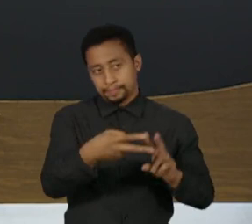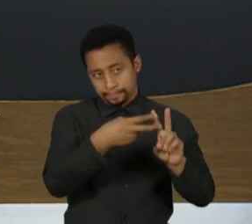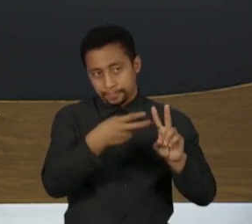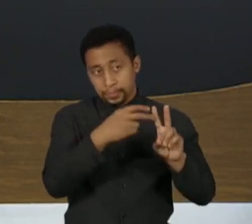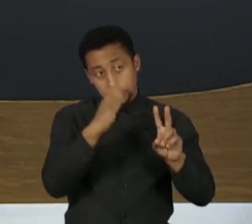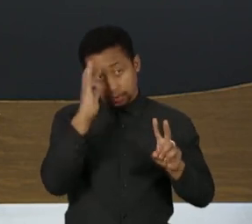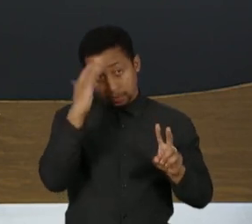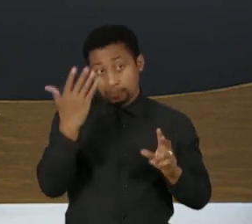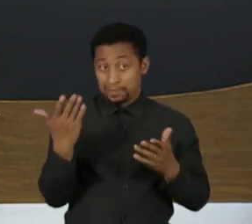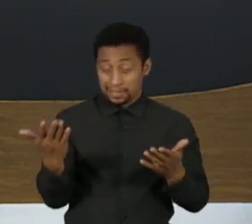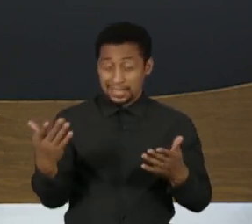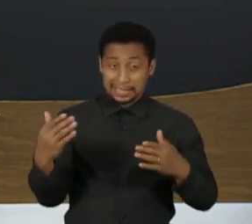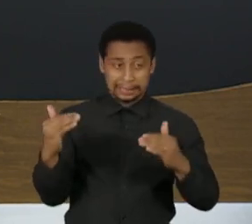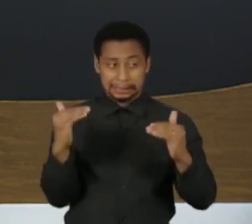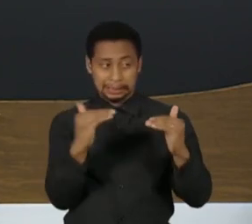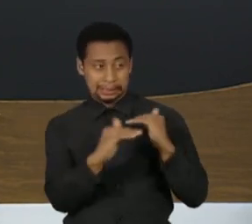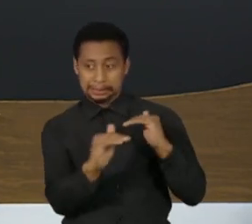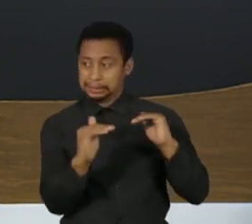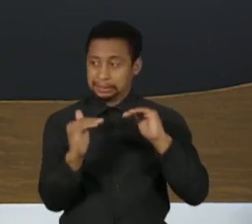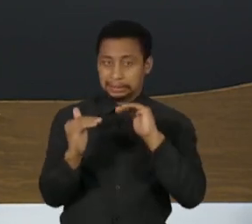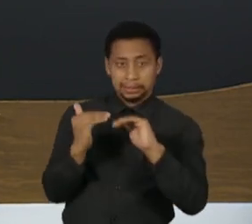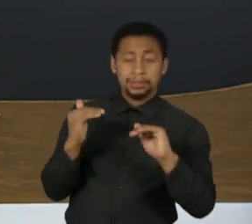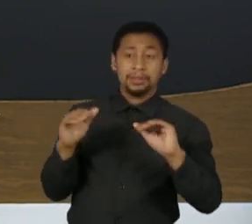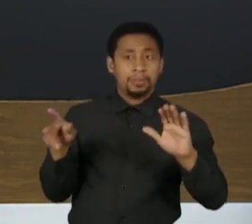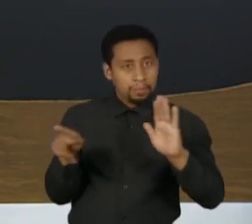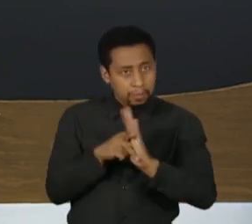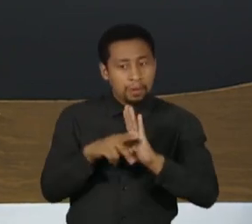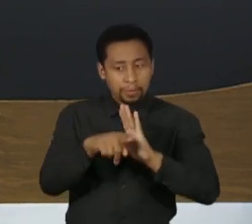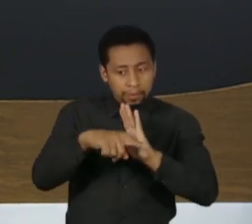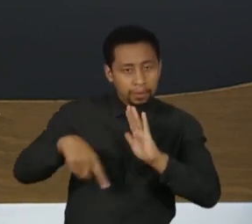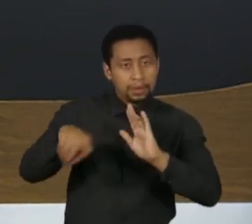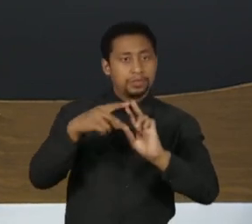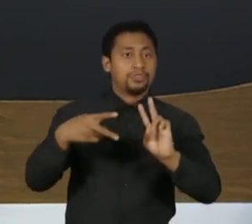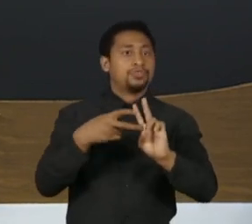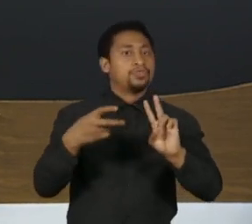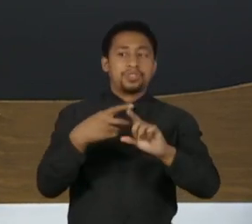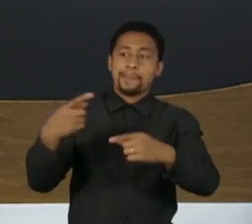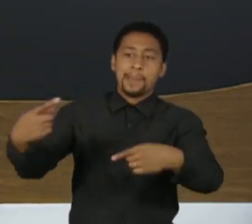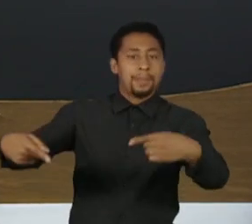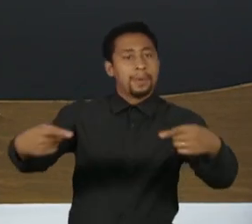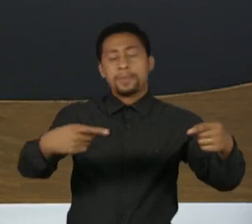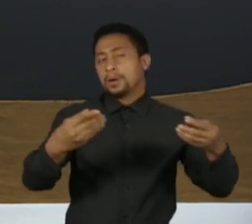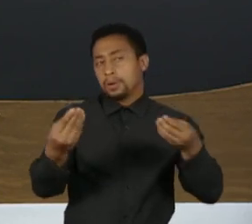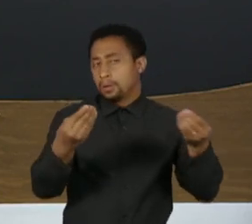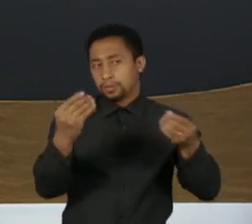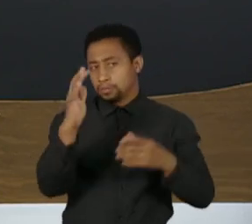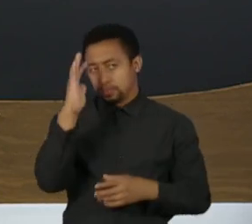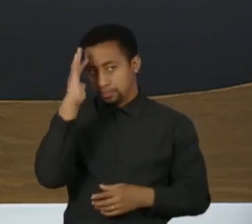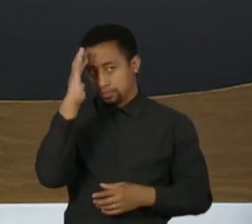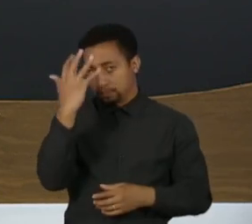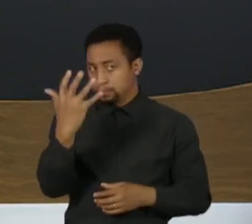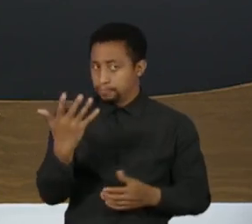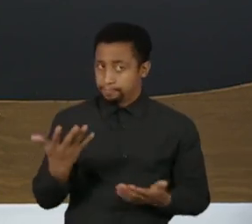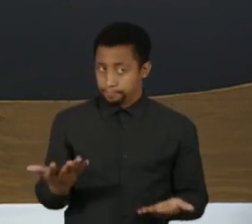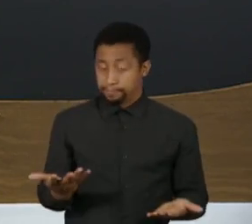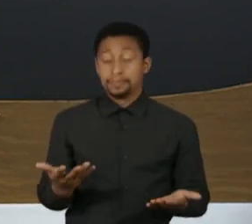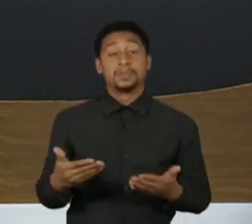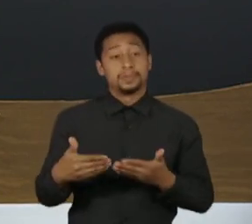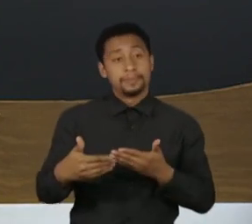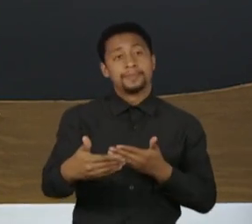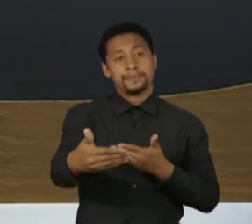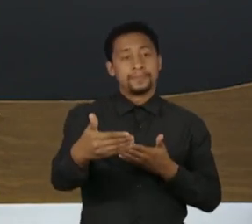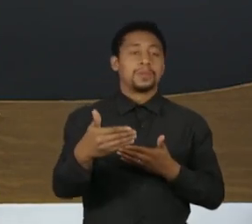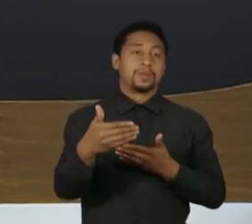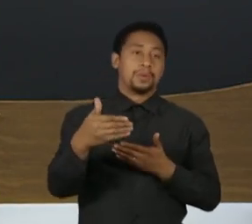dissidências que existem entre os próprios povos indígenas e como a senhora vê essa chegada ao Congresso de uma